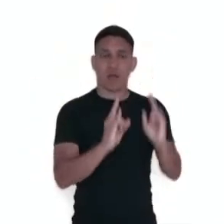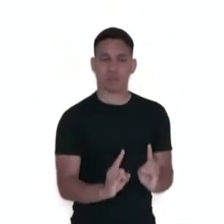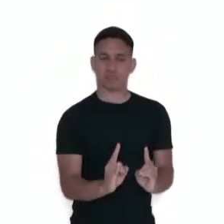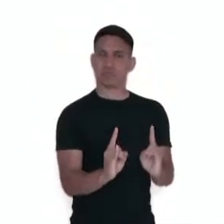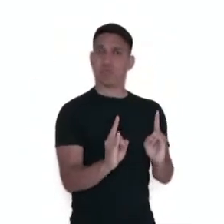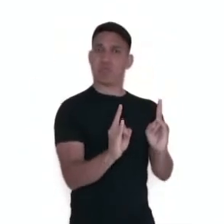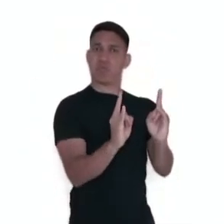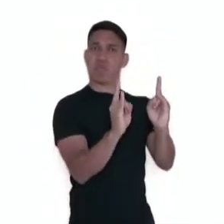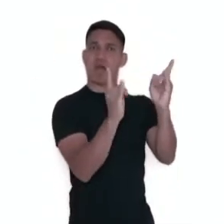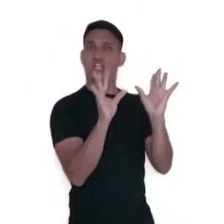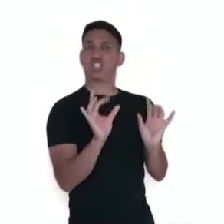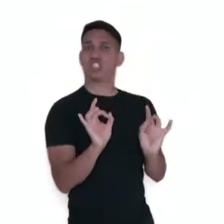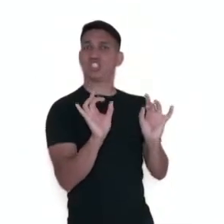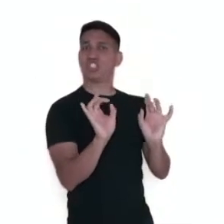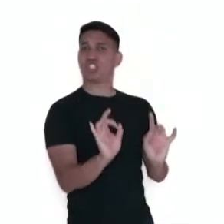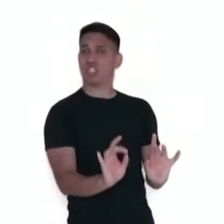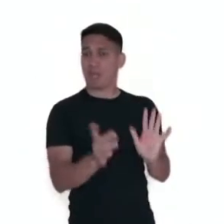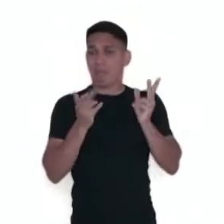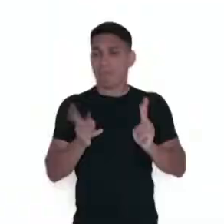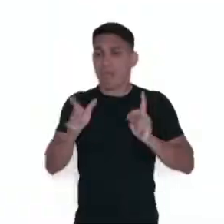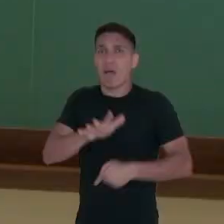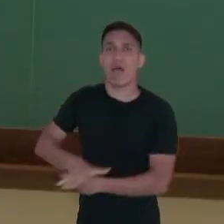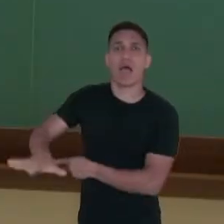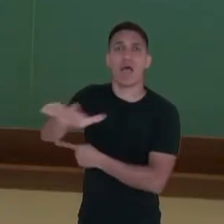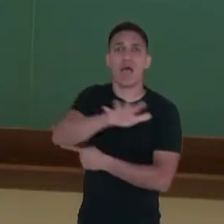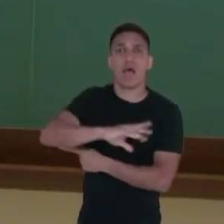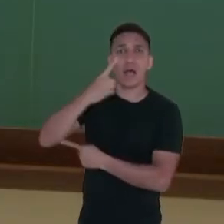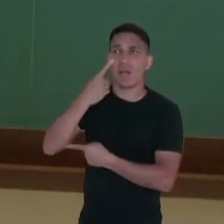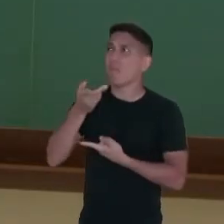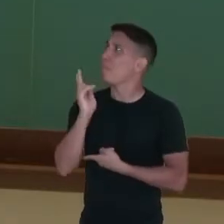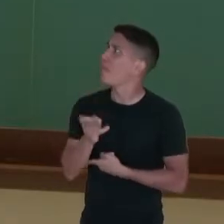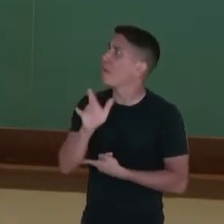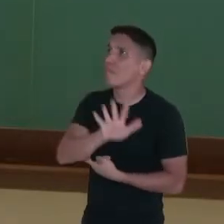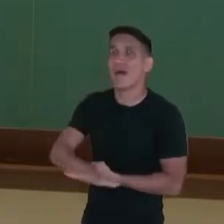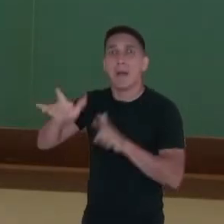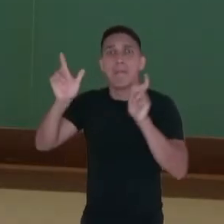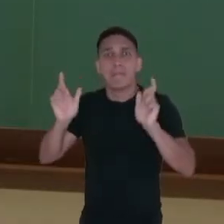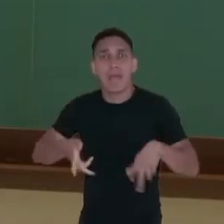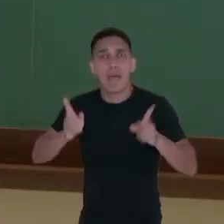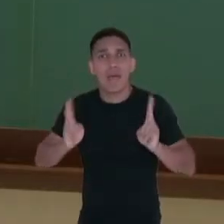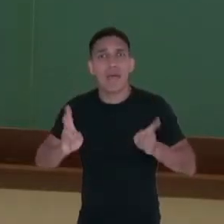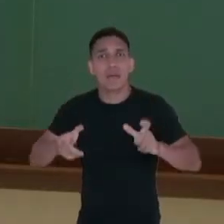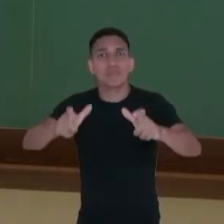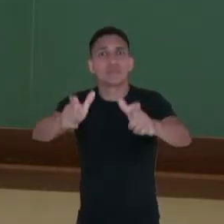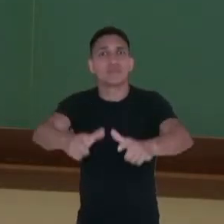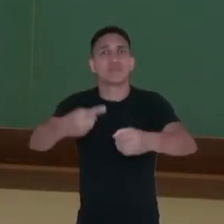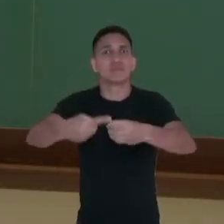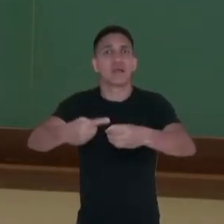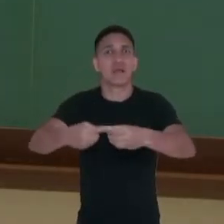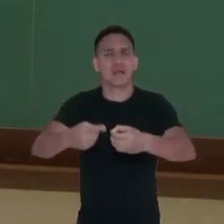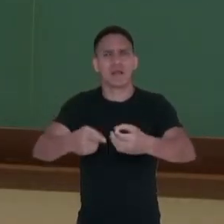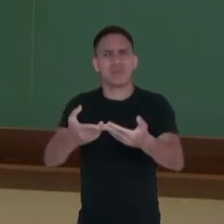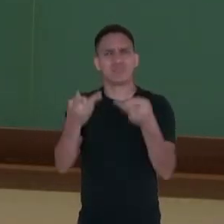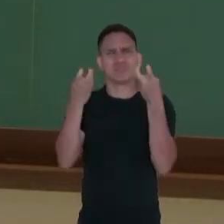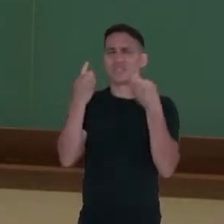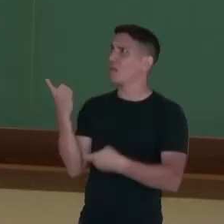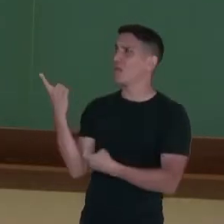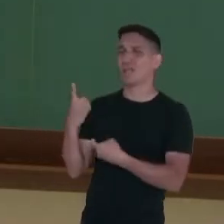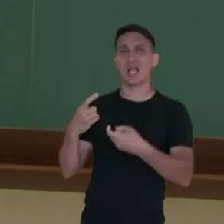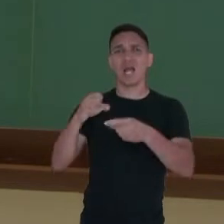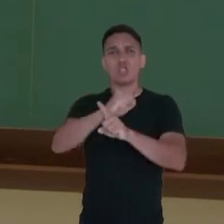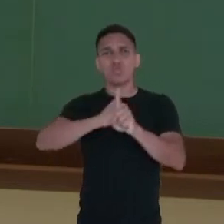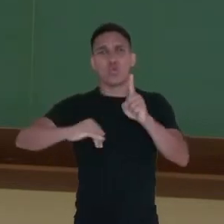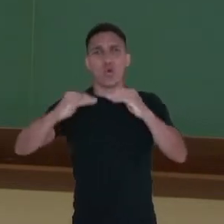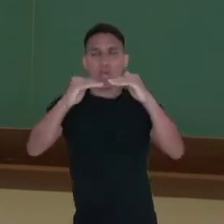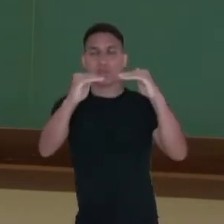luxuosos, convivendo no mesmo ambiente, numa mesma imagem, numa mesma cidade. Você tem uma desigualdade social muito clara